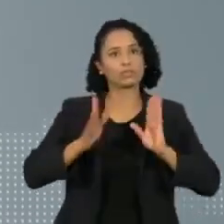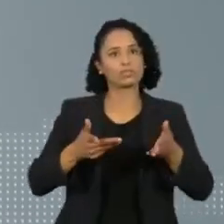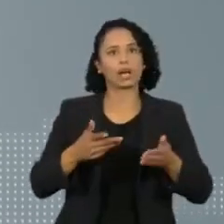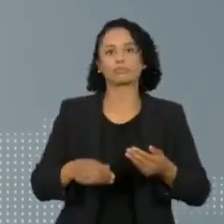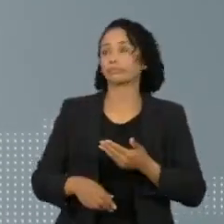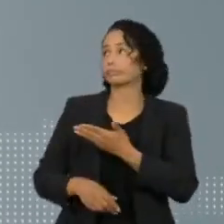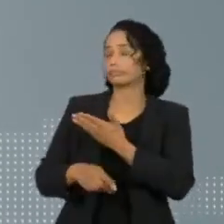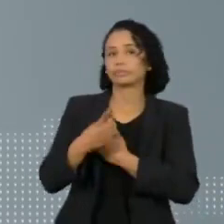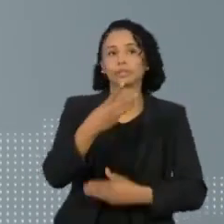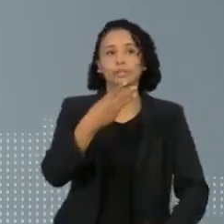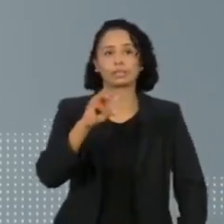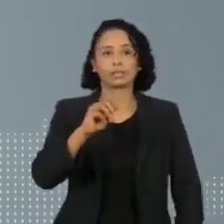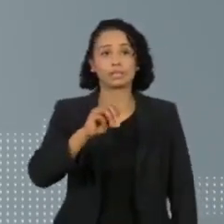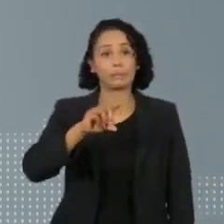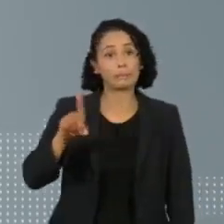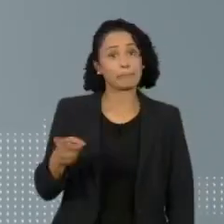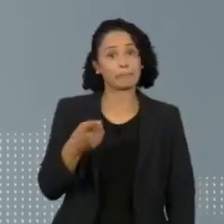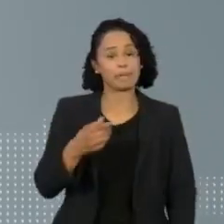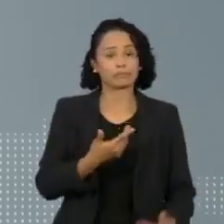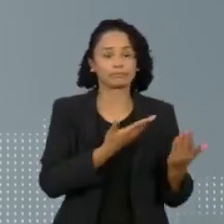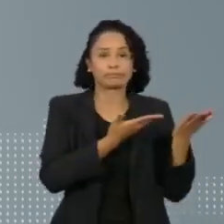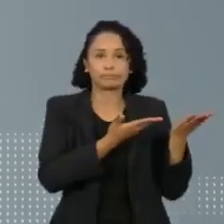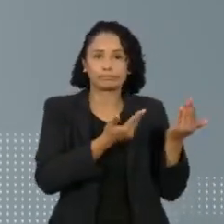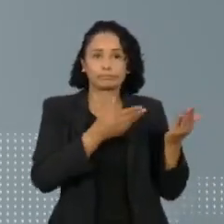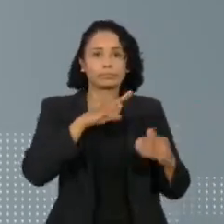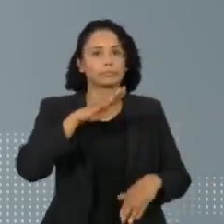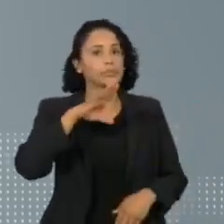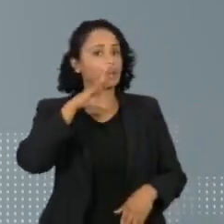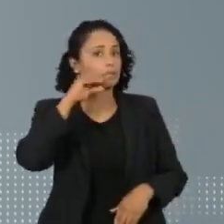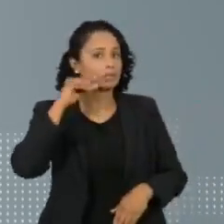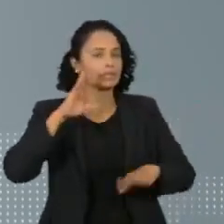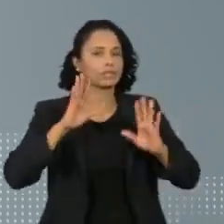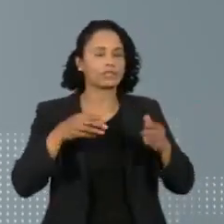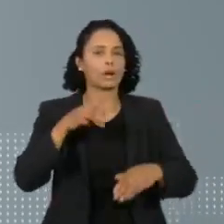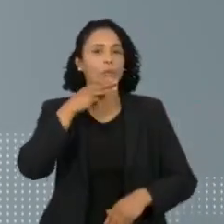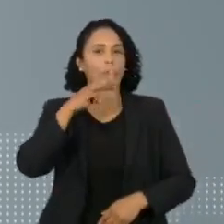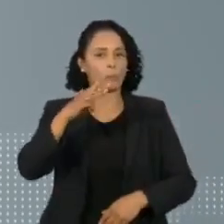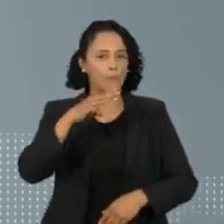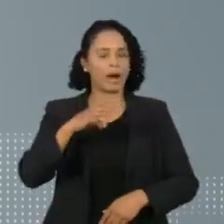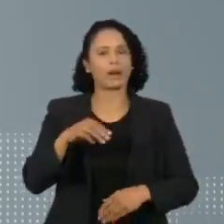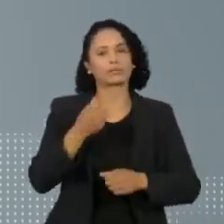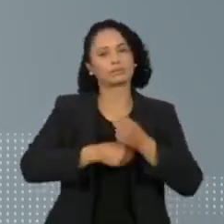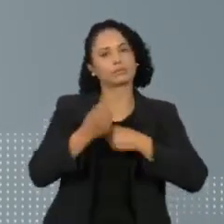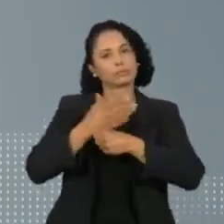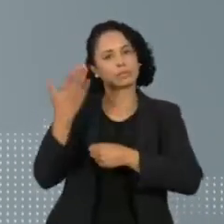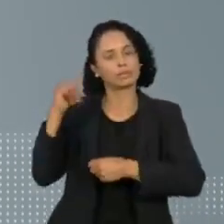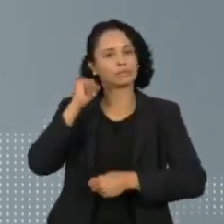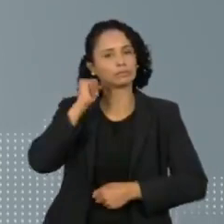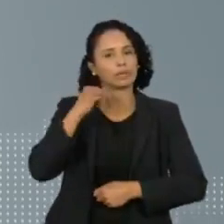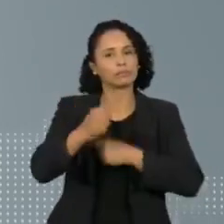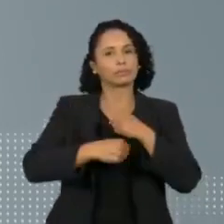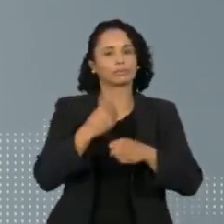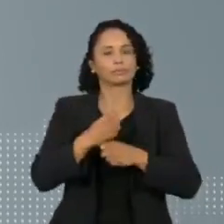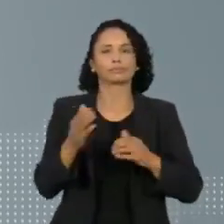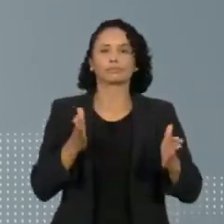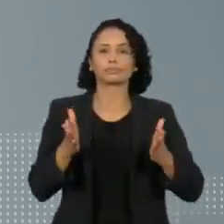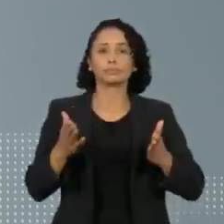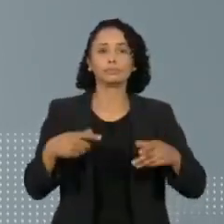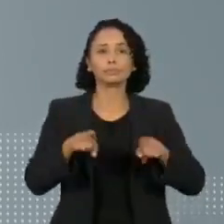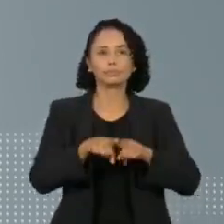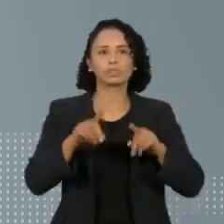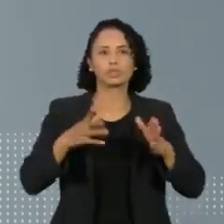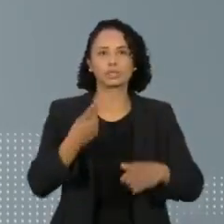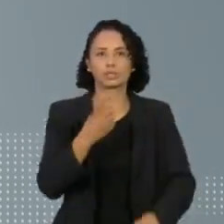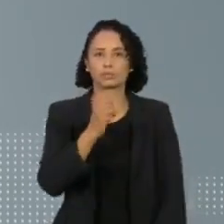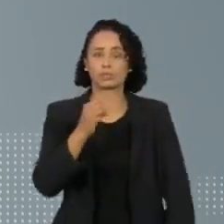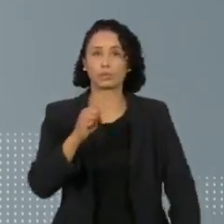17 anos de idade, perderam os cuidadores entre março do ano passado e abril deste ano. Os órfãos de pais são 88 mil.